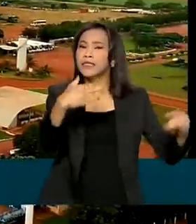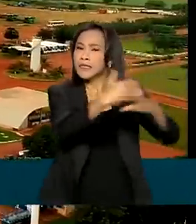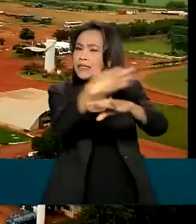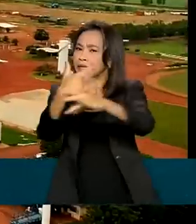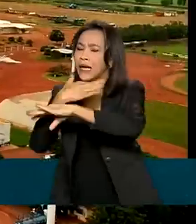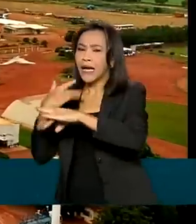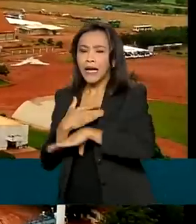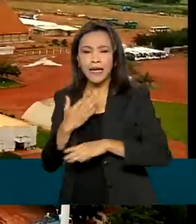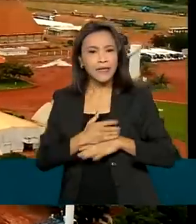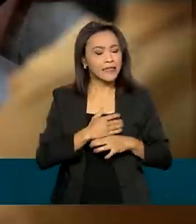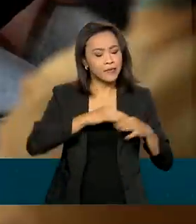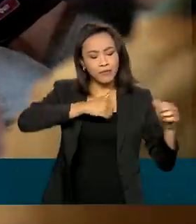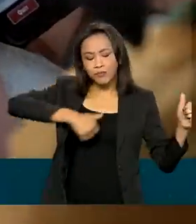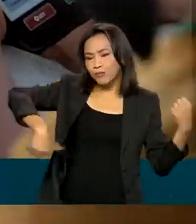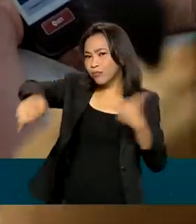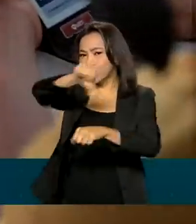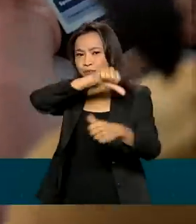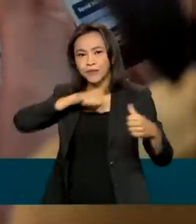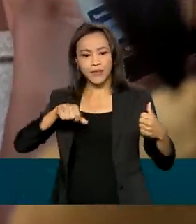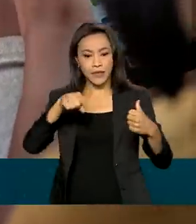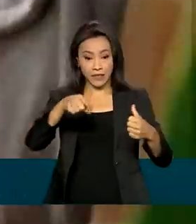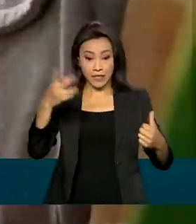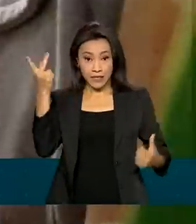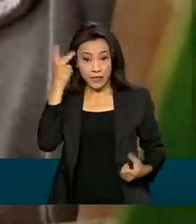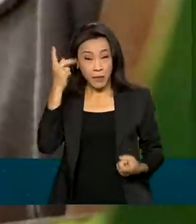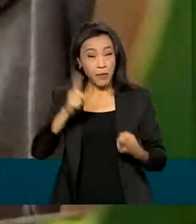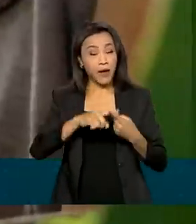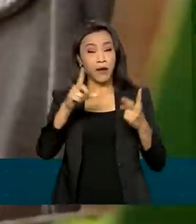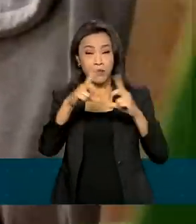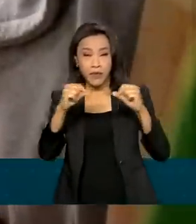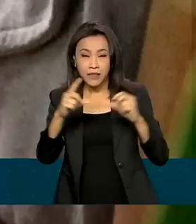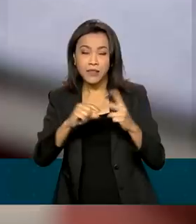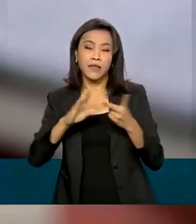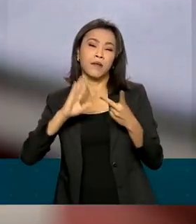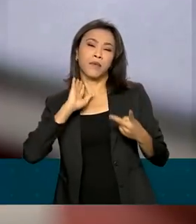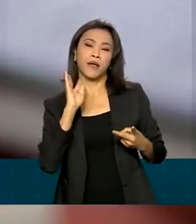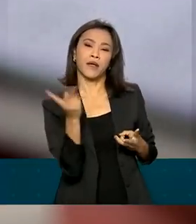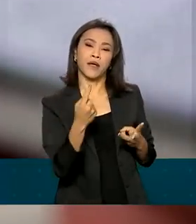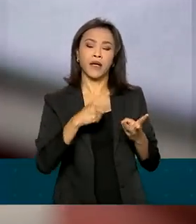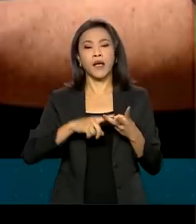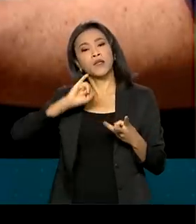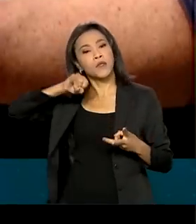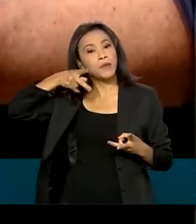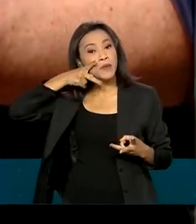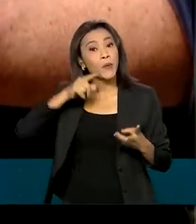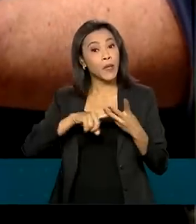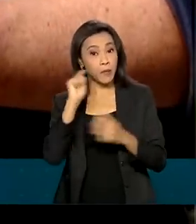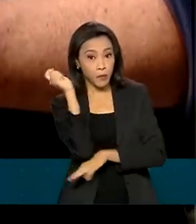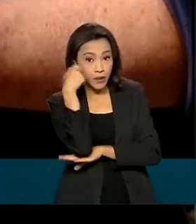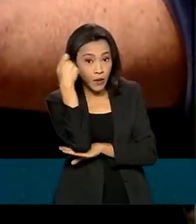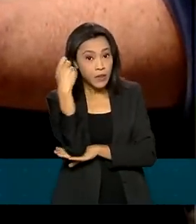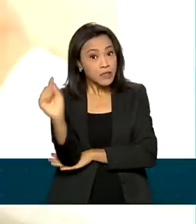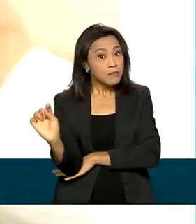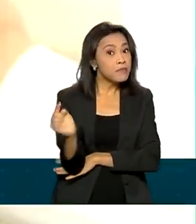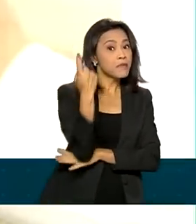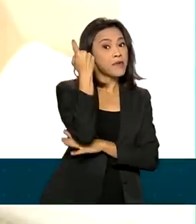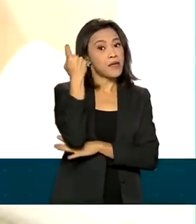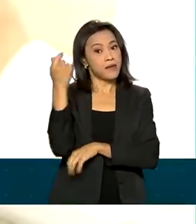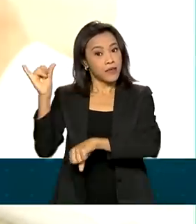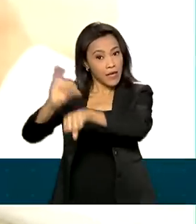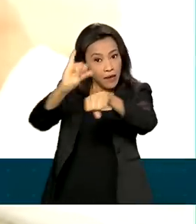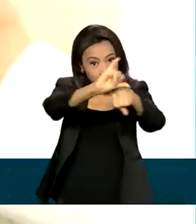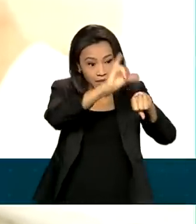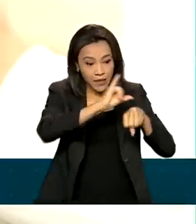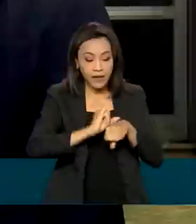campo e a casa das pessoas. São Paulo, Brasília, Belo Horizonte, João Pessoa e Porto Alegre são as primeiras capitais do país a